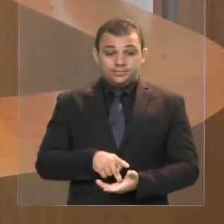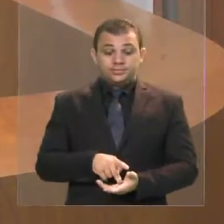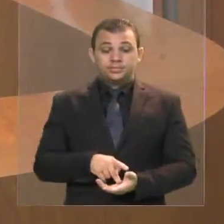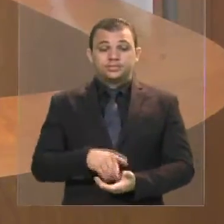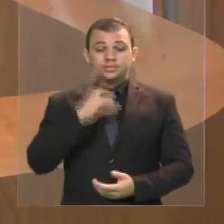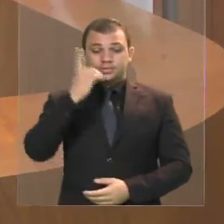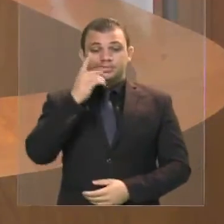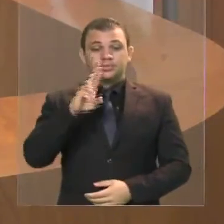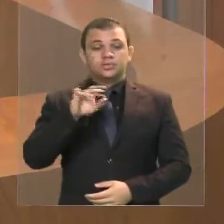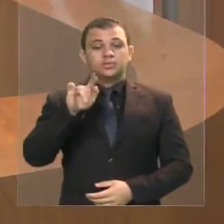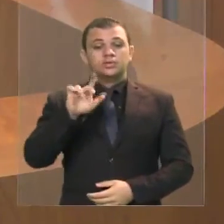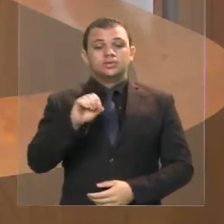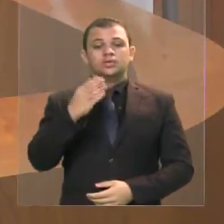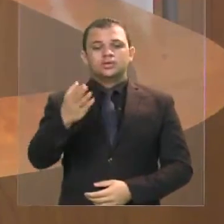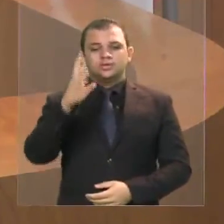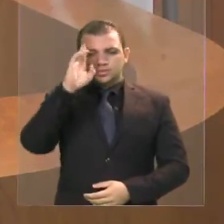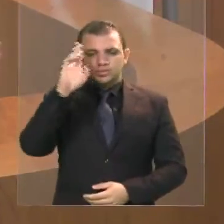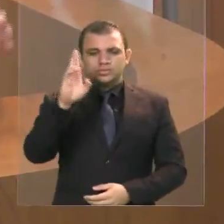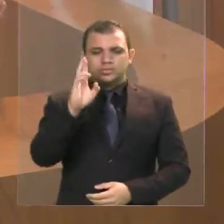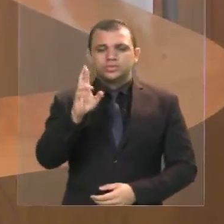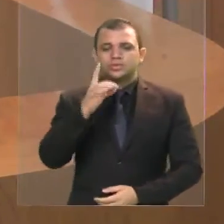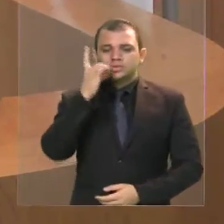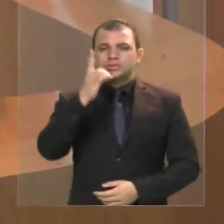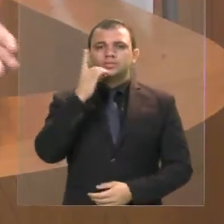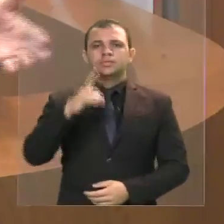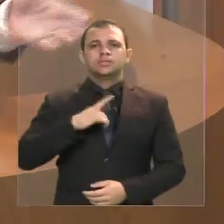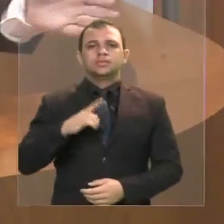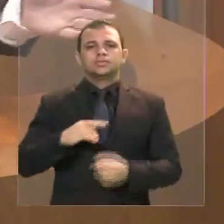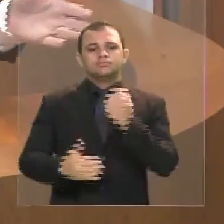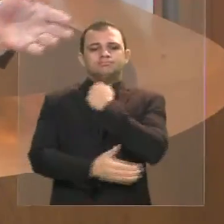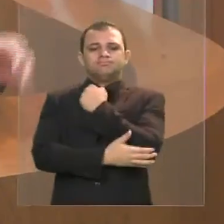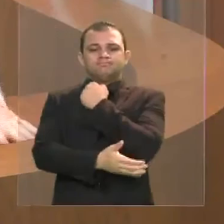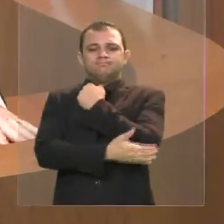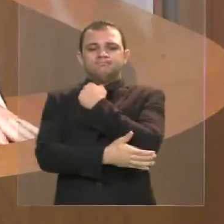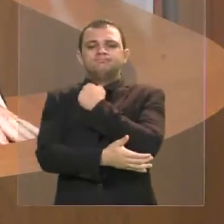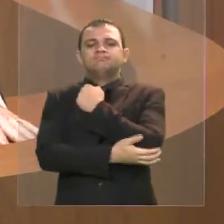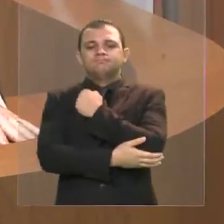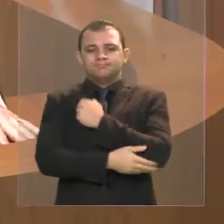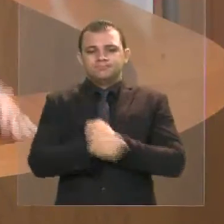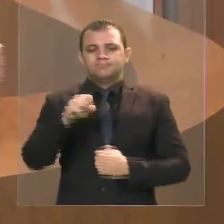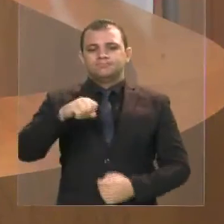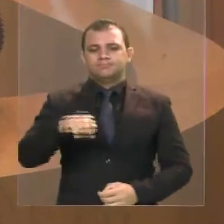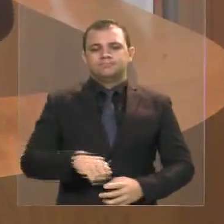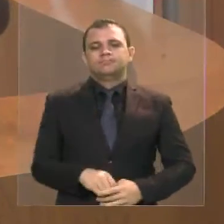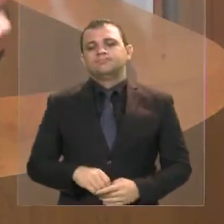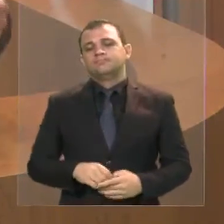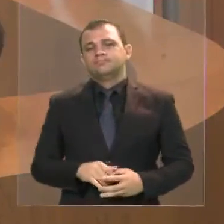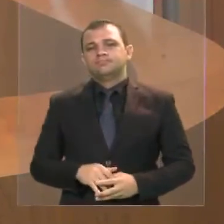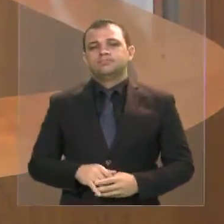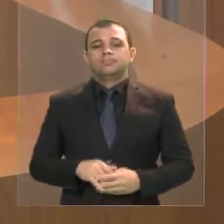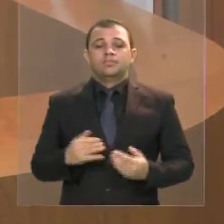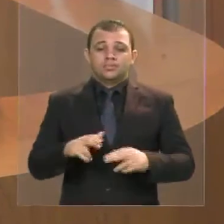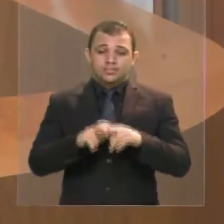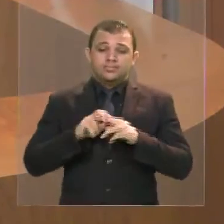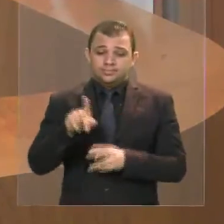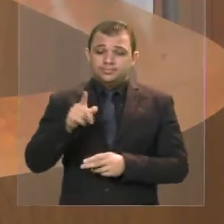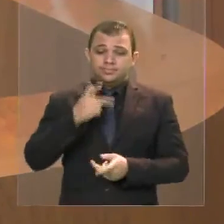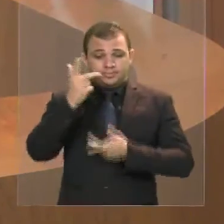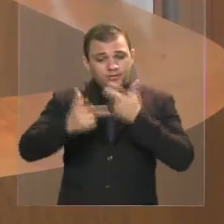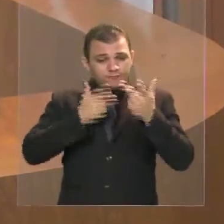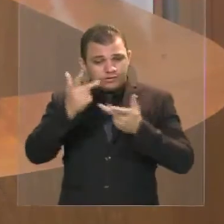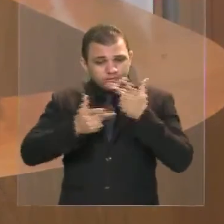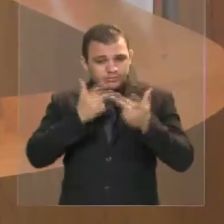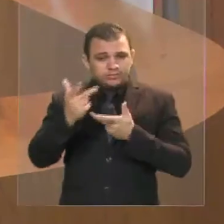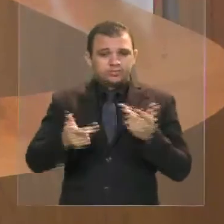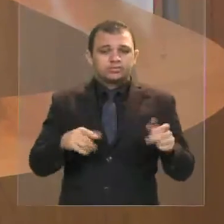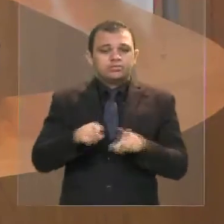deputado Rigo, é que vossa excelência está com dor de cotovelo. Por isso, está falando mal e levantando aqui